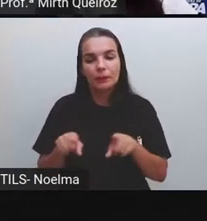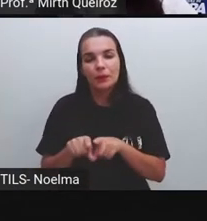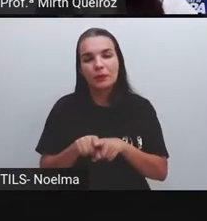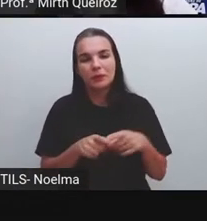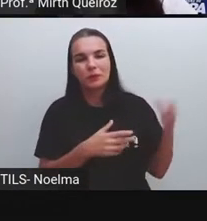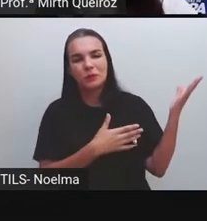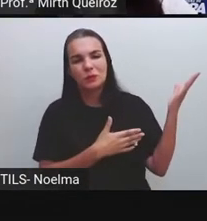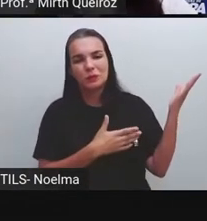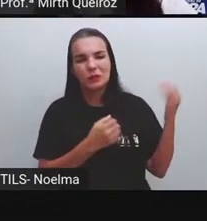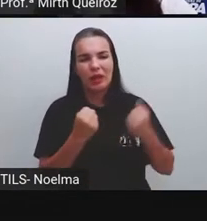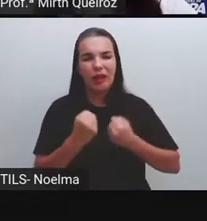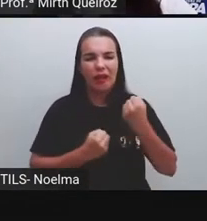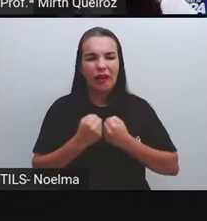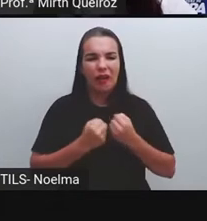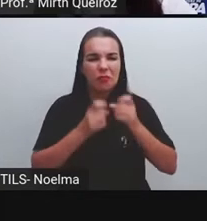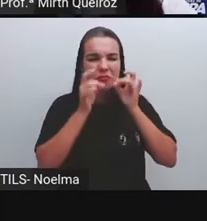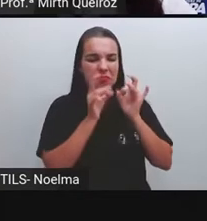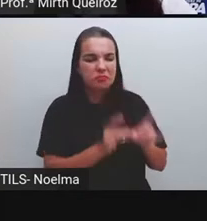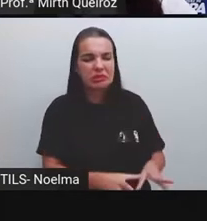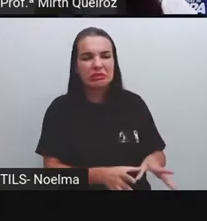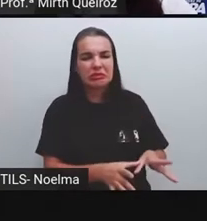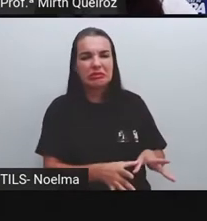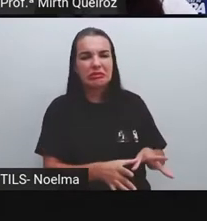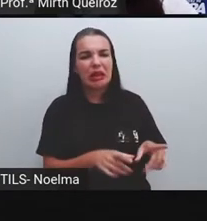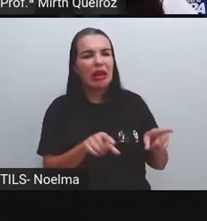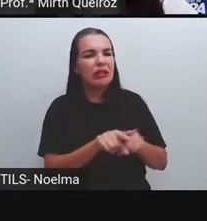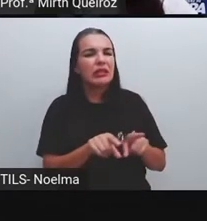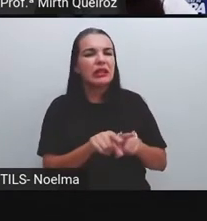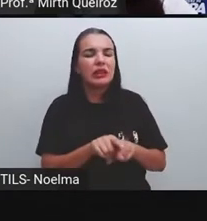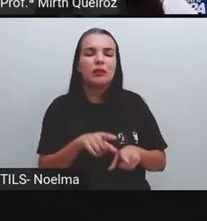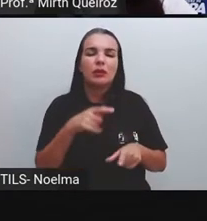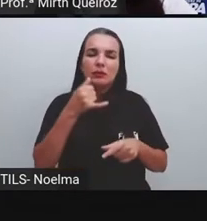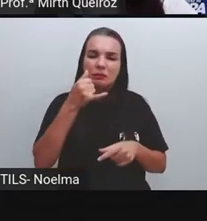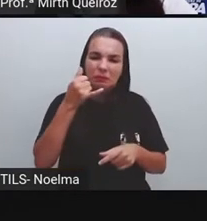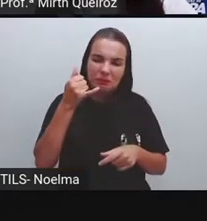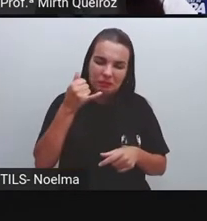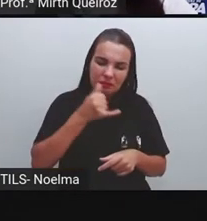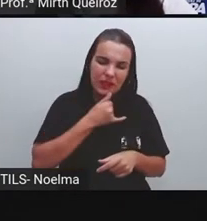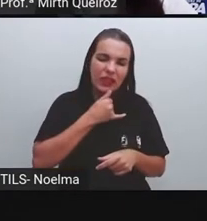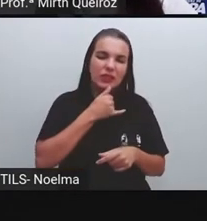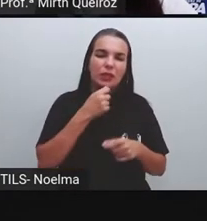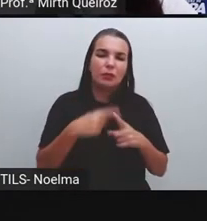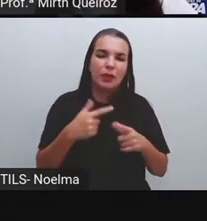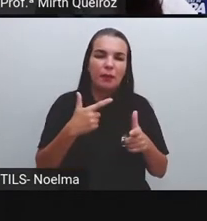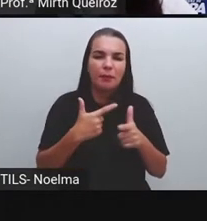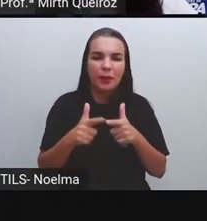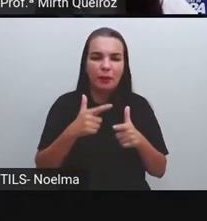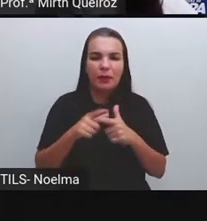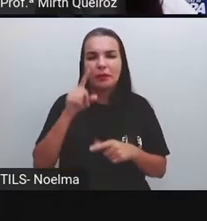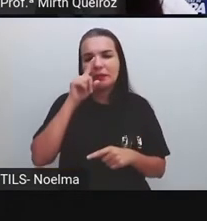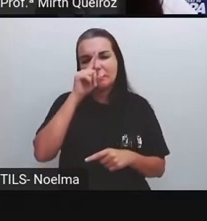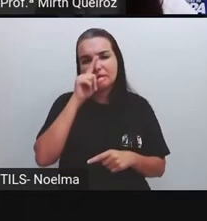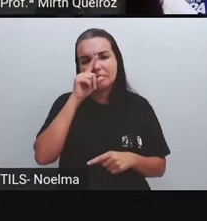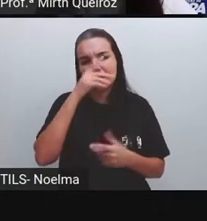carcaças de carros abandonados também, que prejudicam aí o meio ambiente.